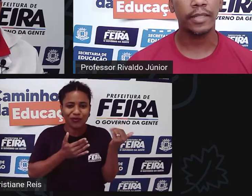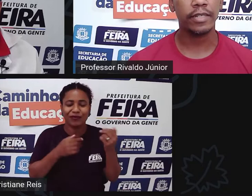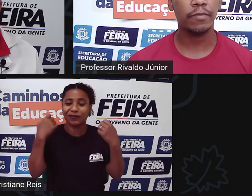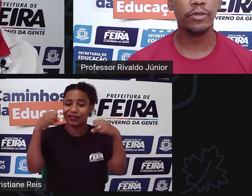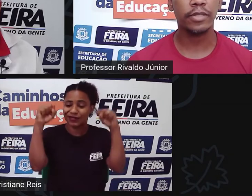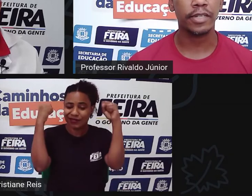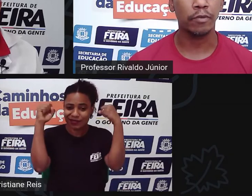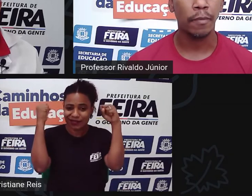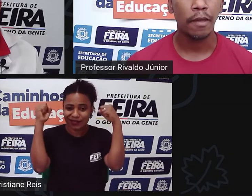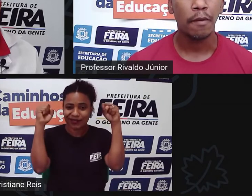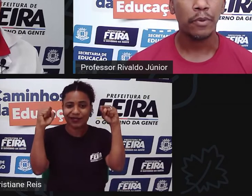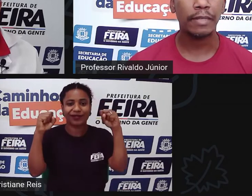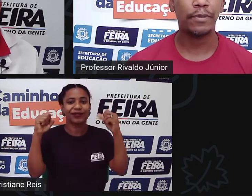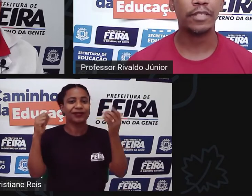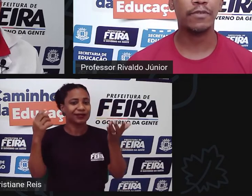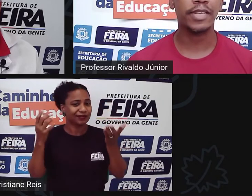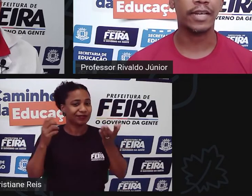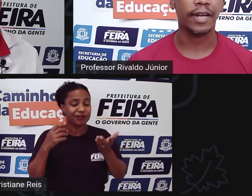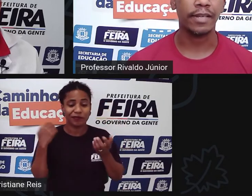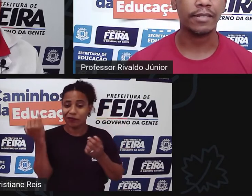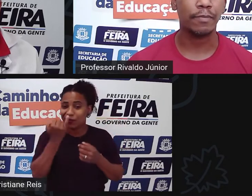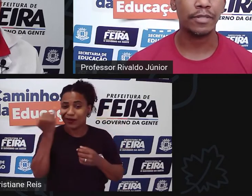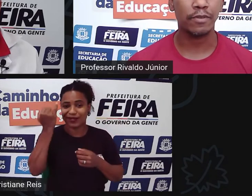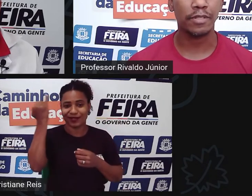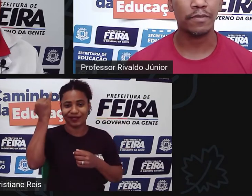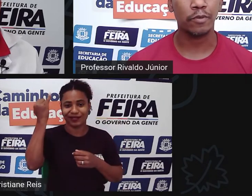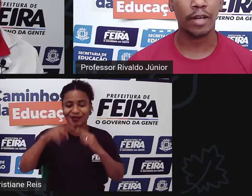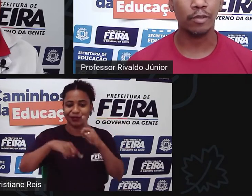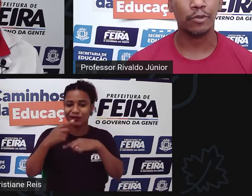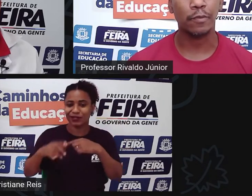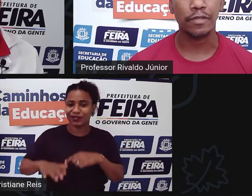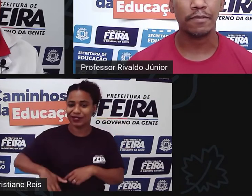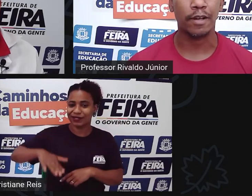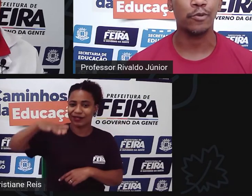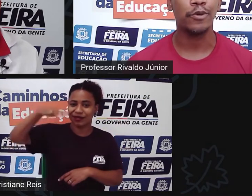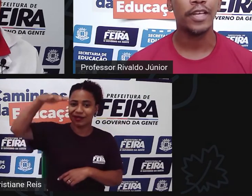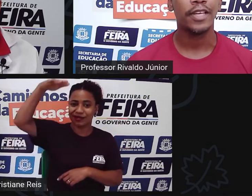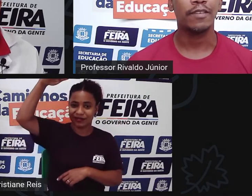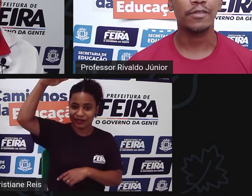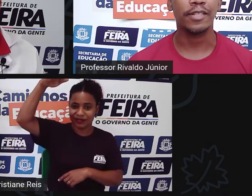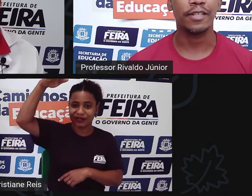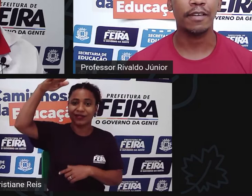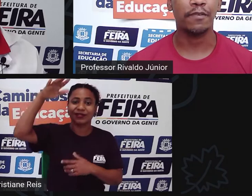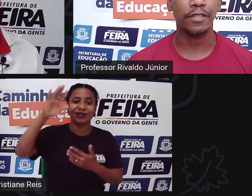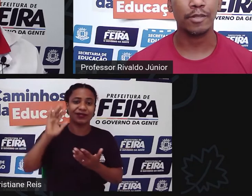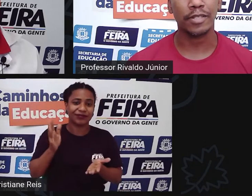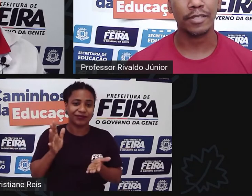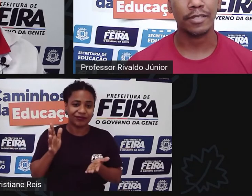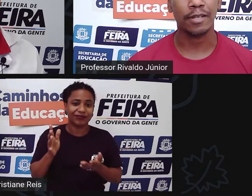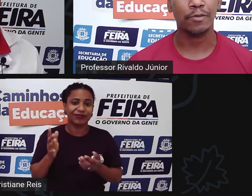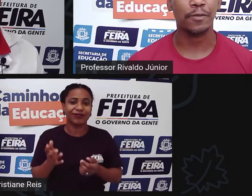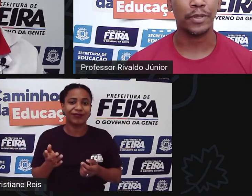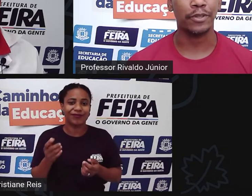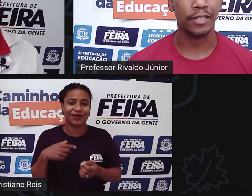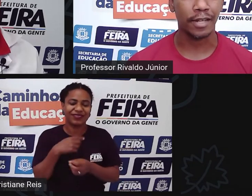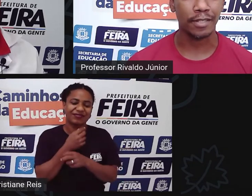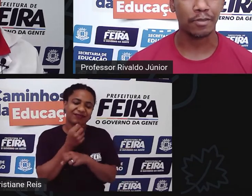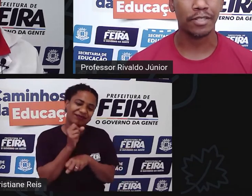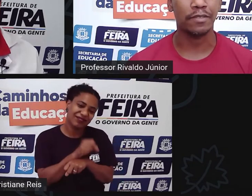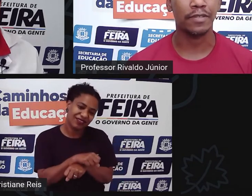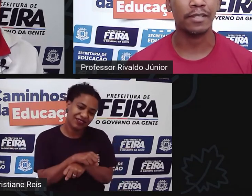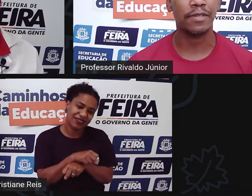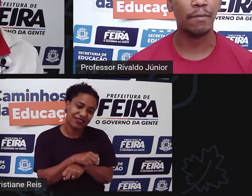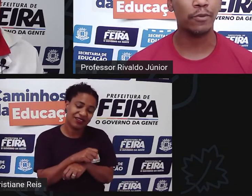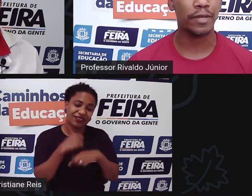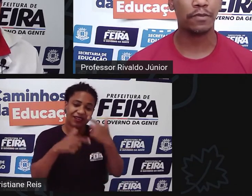desde muito cedo porque depois que você cresce depois que você vira um adulto como você falou que você define as suas prioridades as